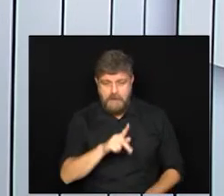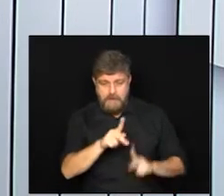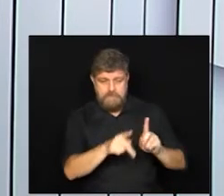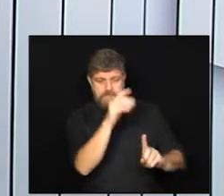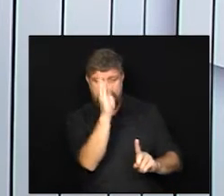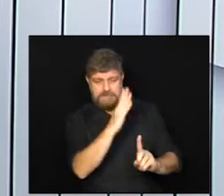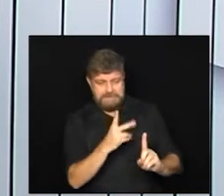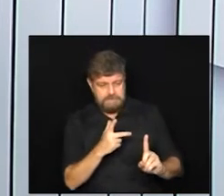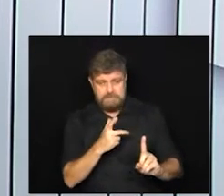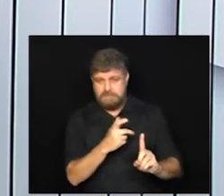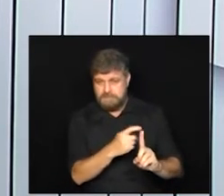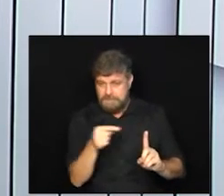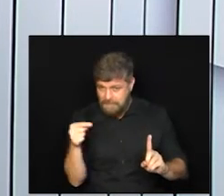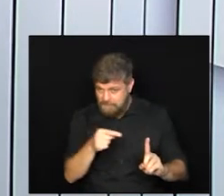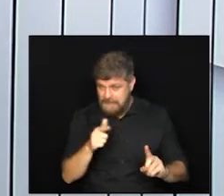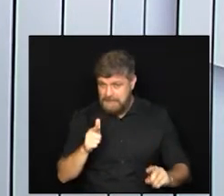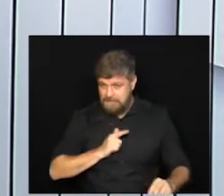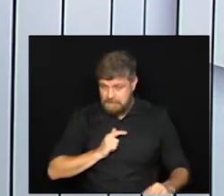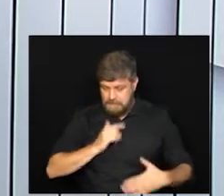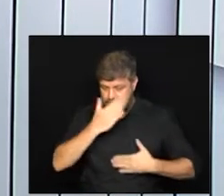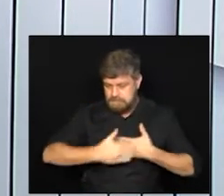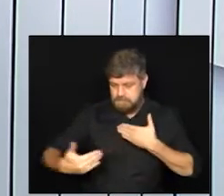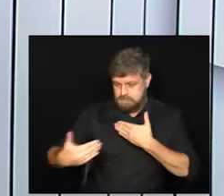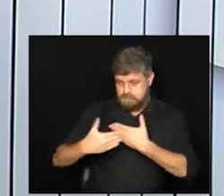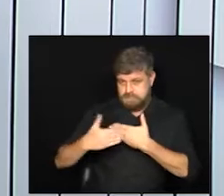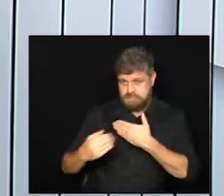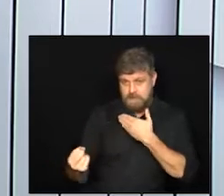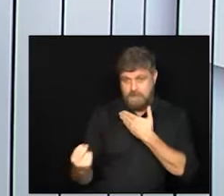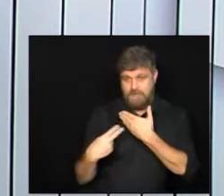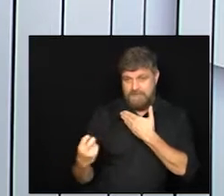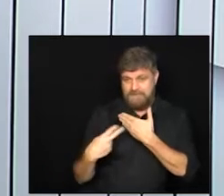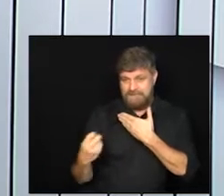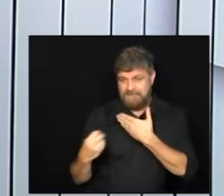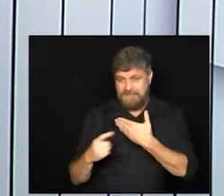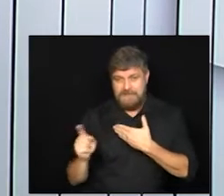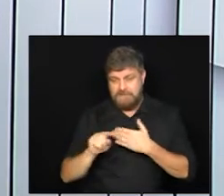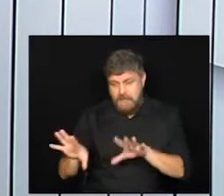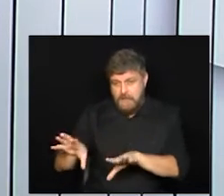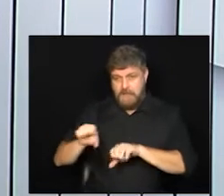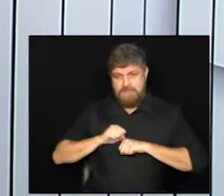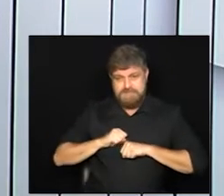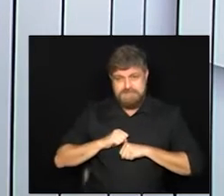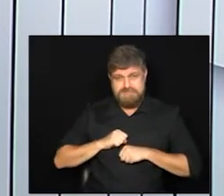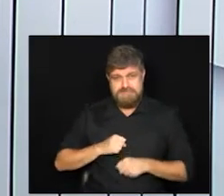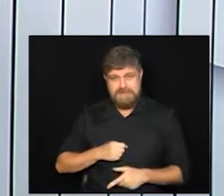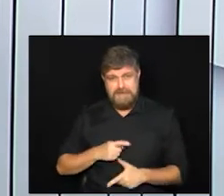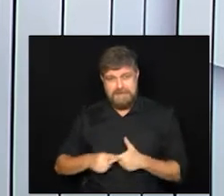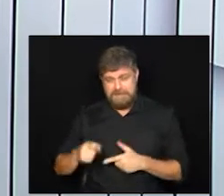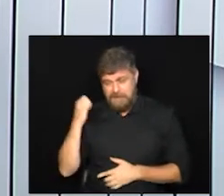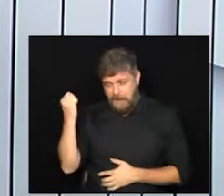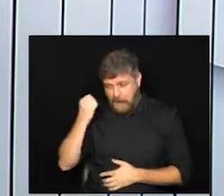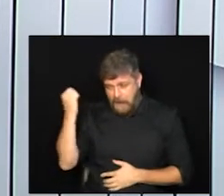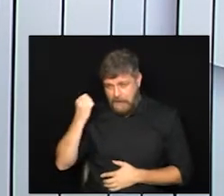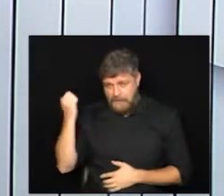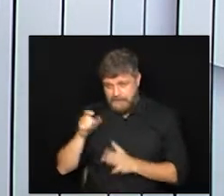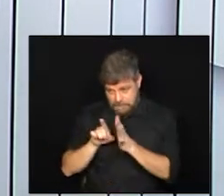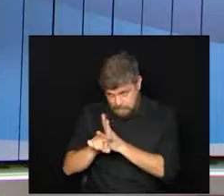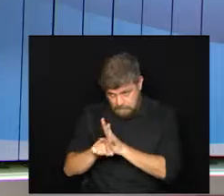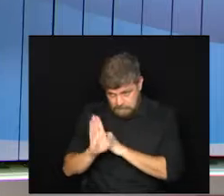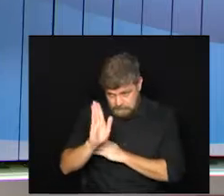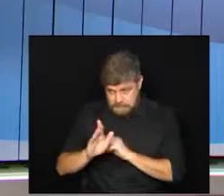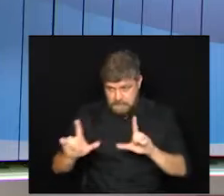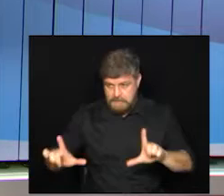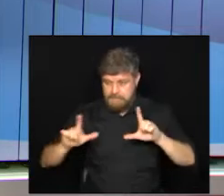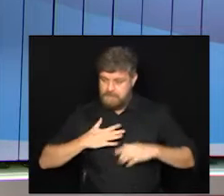receber ele estará imunizado contra a Covid para não contrair a forma mais grave da doença seja bem-vinda